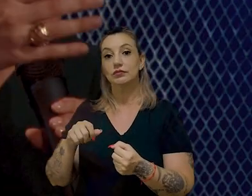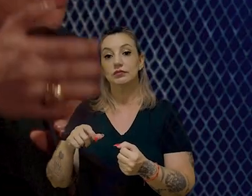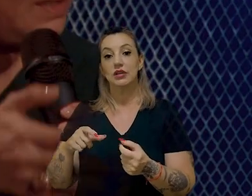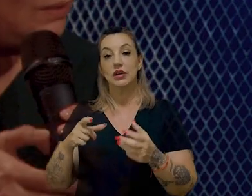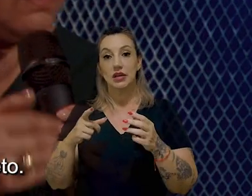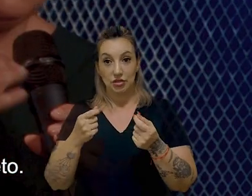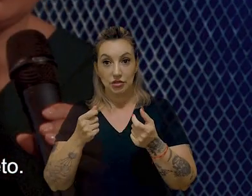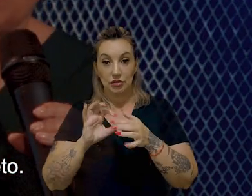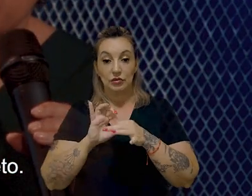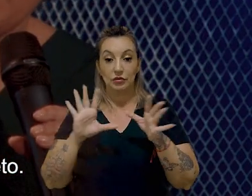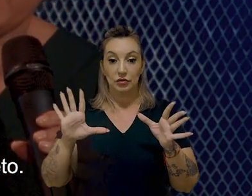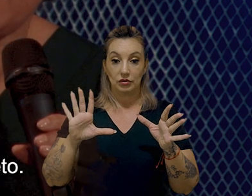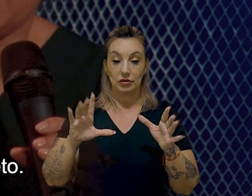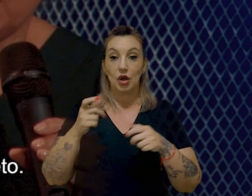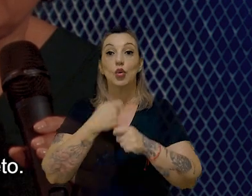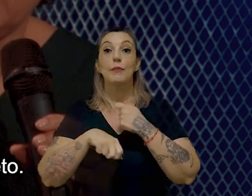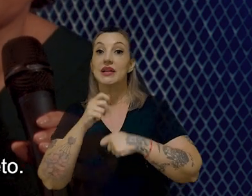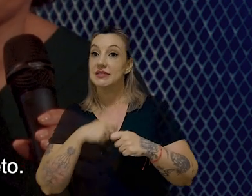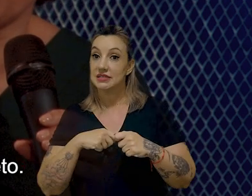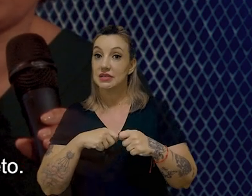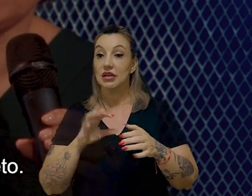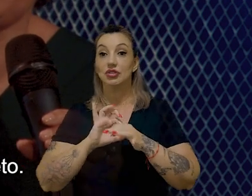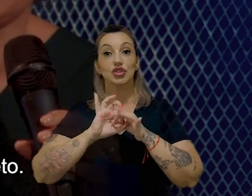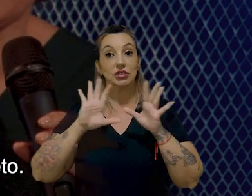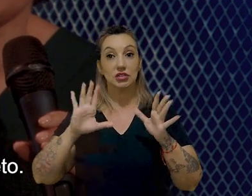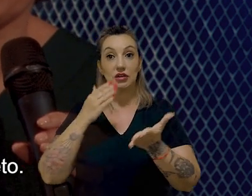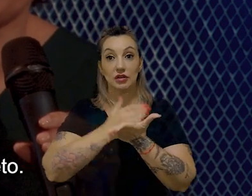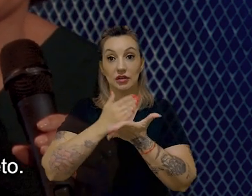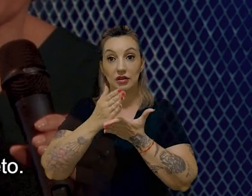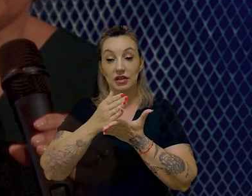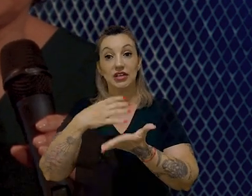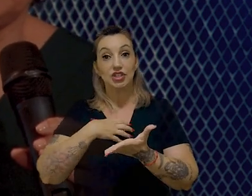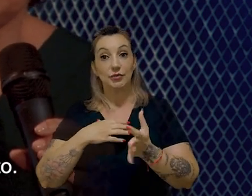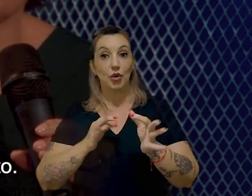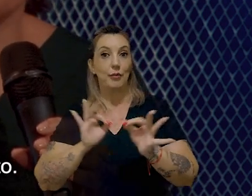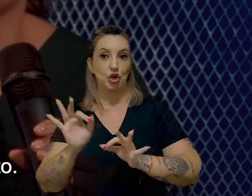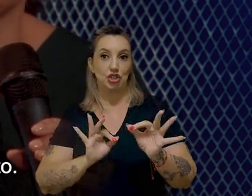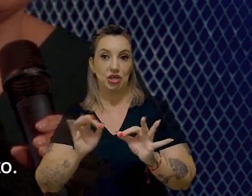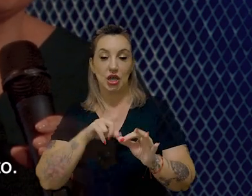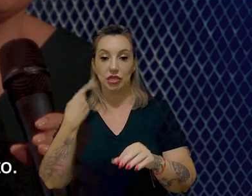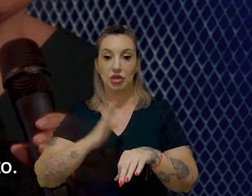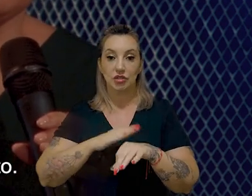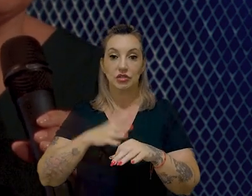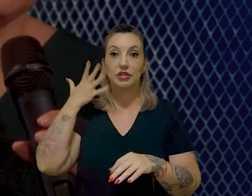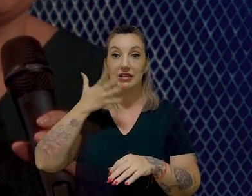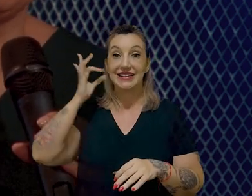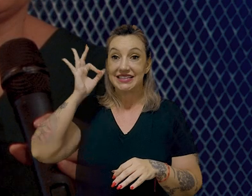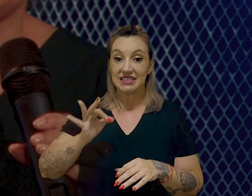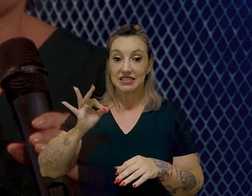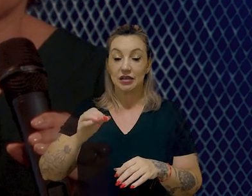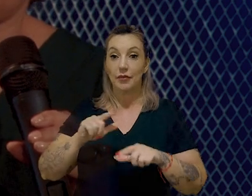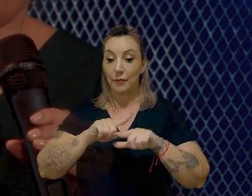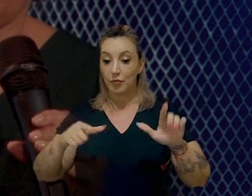concessional, quanto dinheiro comercial, disposto a financiar esse tipo de projeto. Nós estamos fazendo o discurso certo e nós estamos